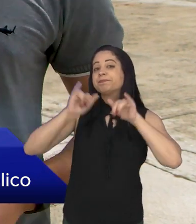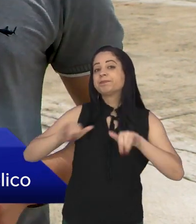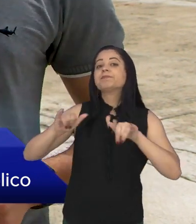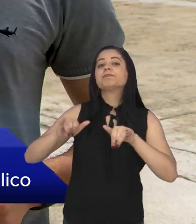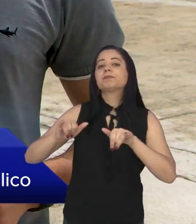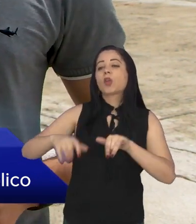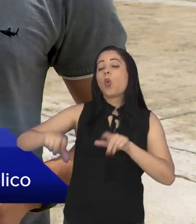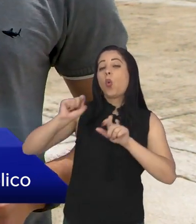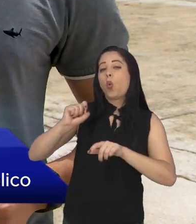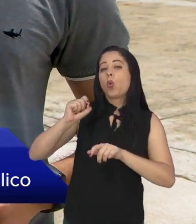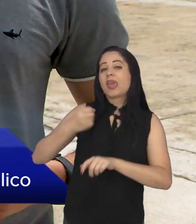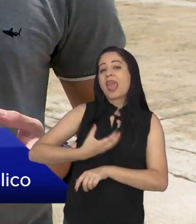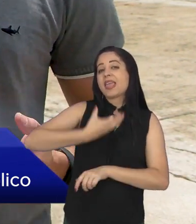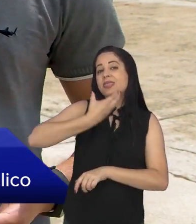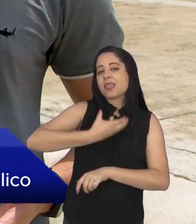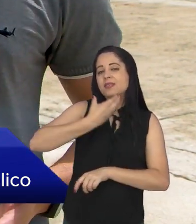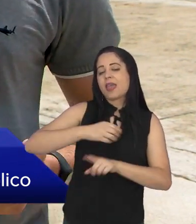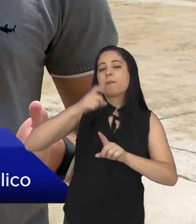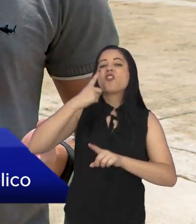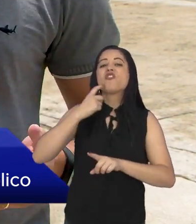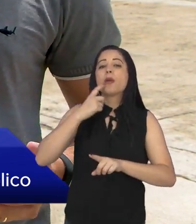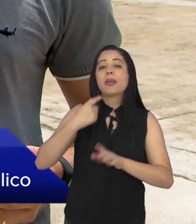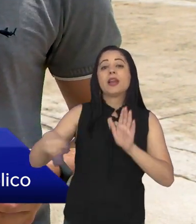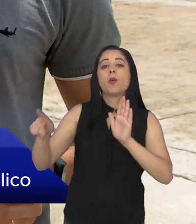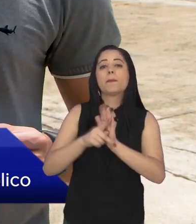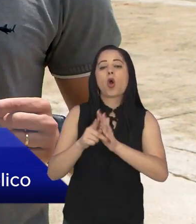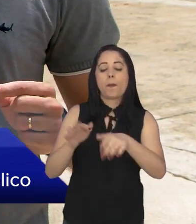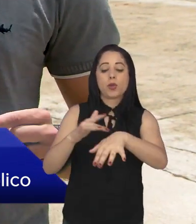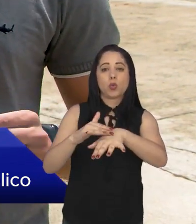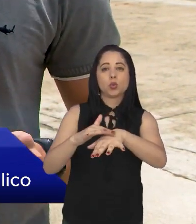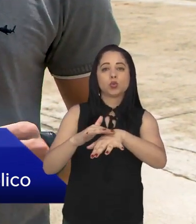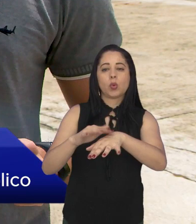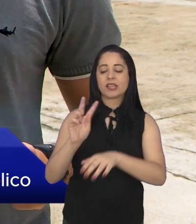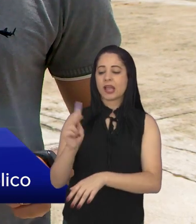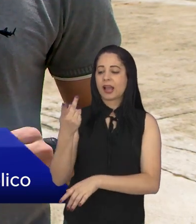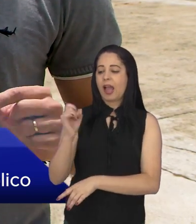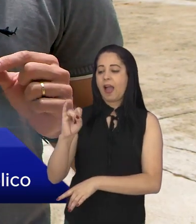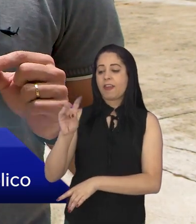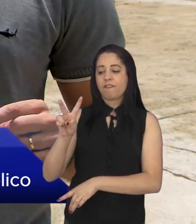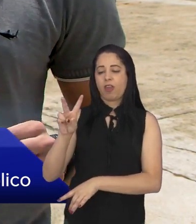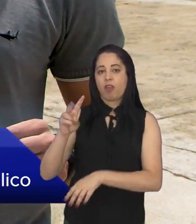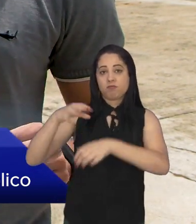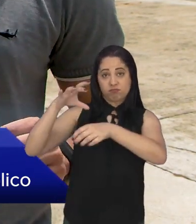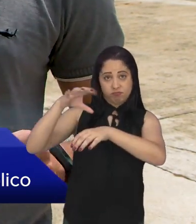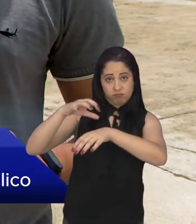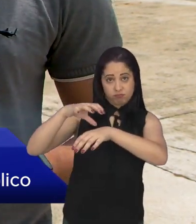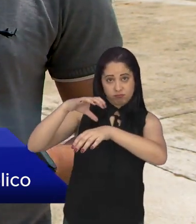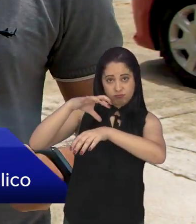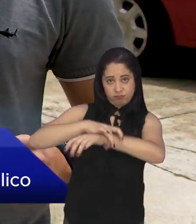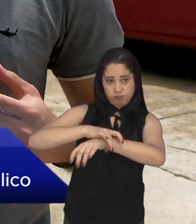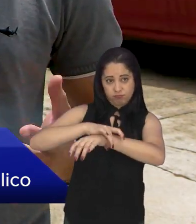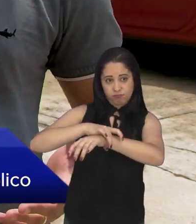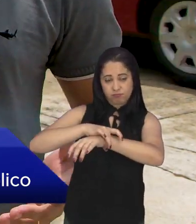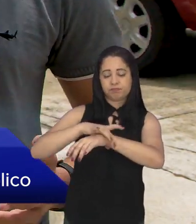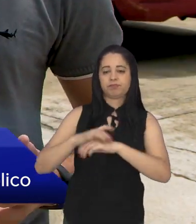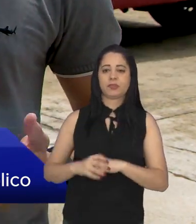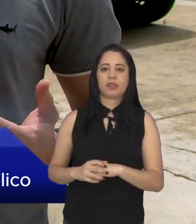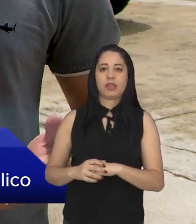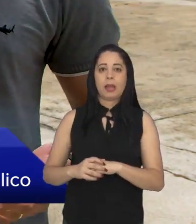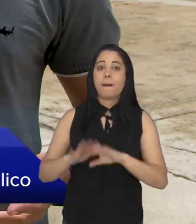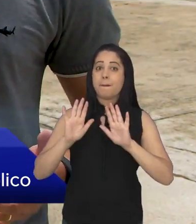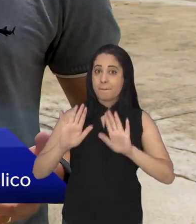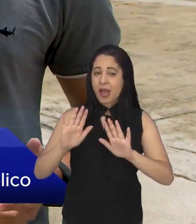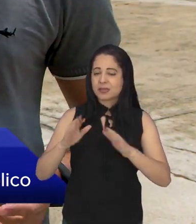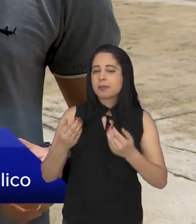que é o mês de conscientização sobre o HIV. A principal ação é a informação, a principal arma